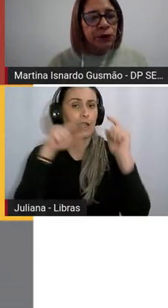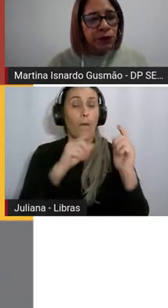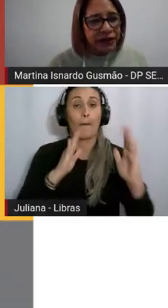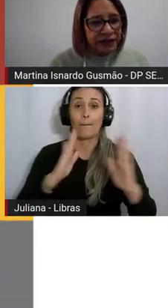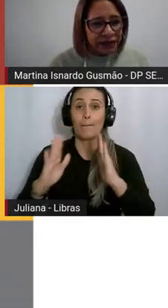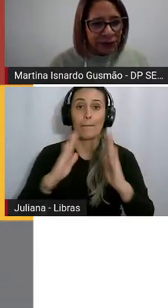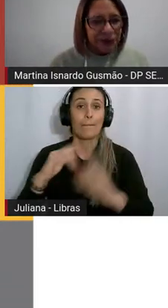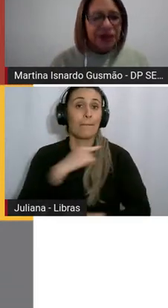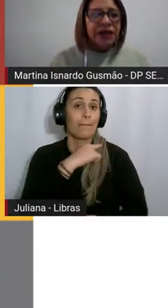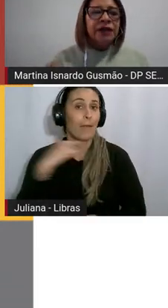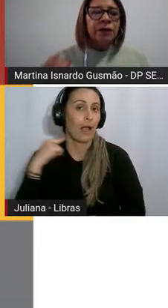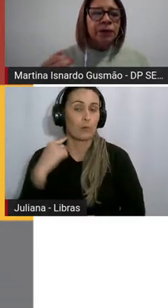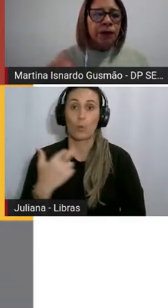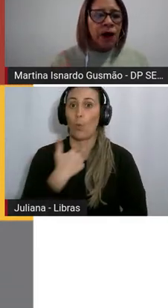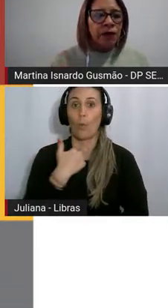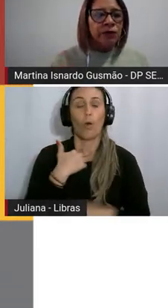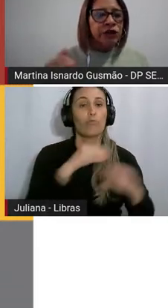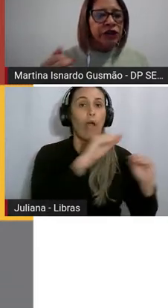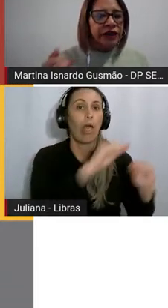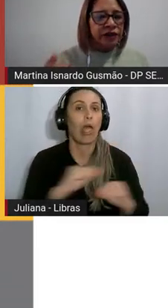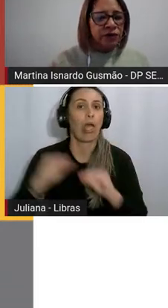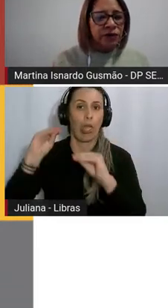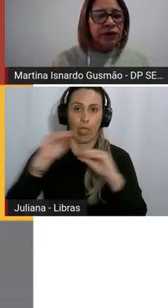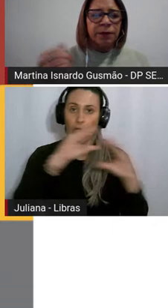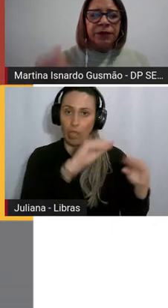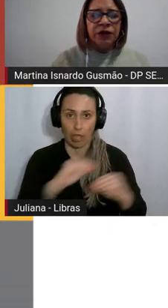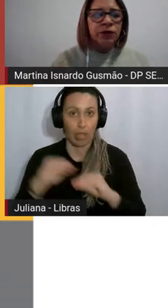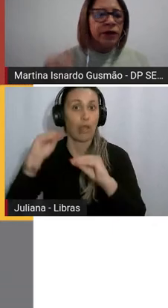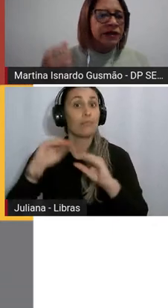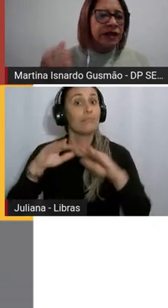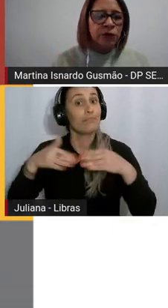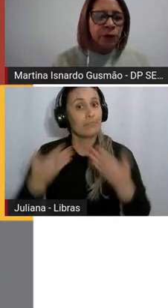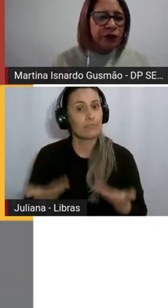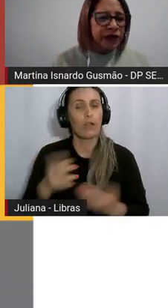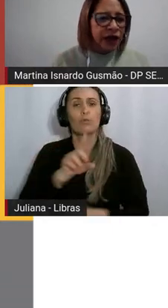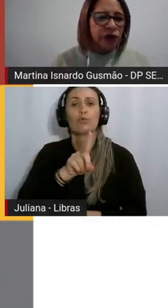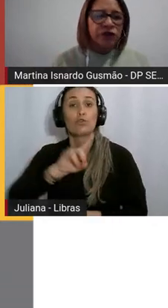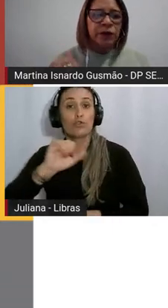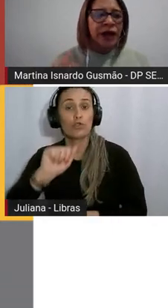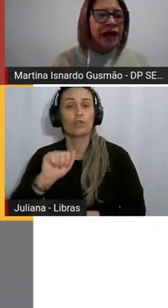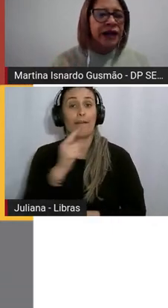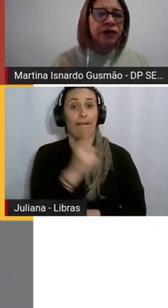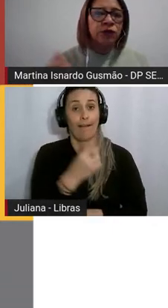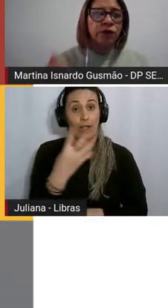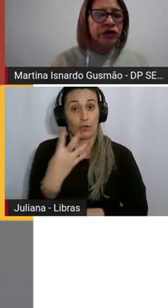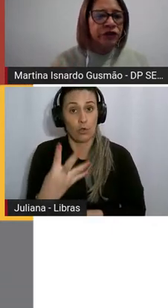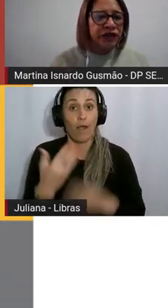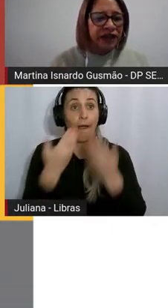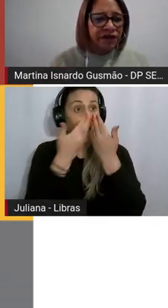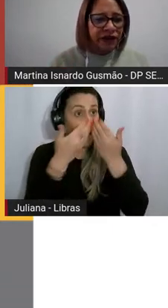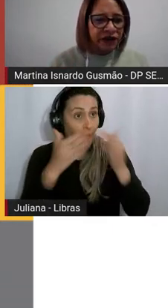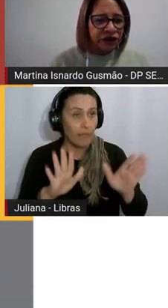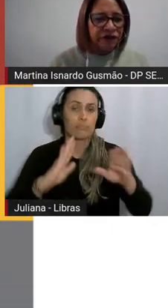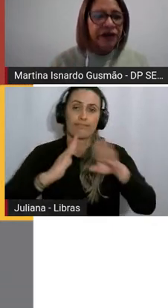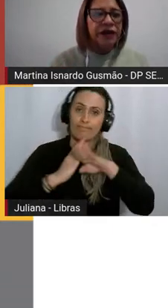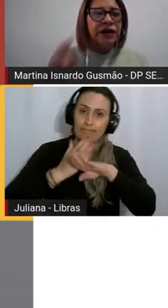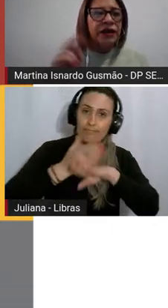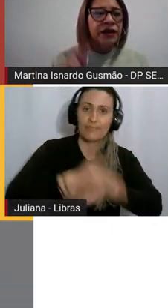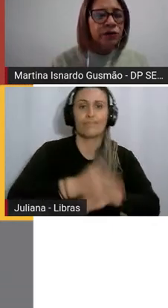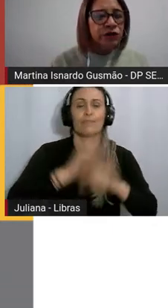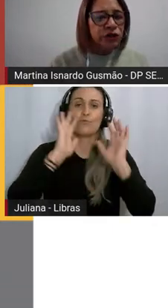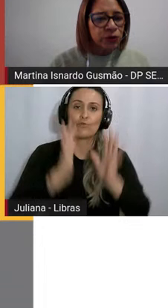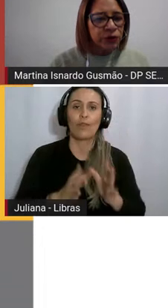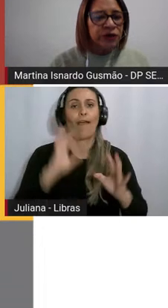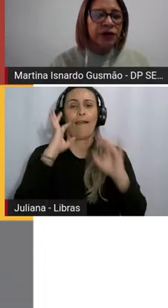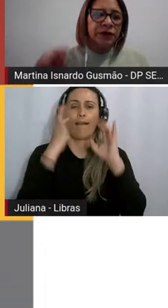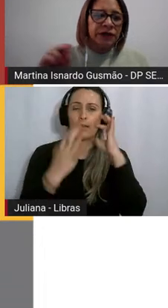prorrogação. Então, logo no dia 14, abril, acesse um portal, já vão lá, resolvam a atividade avaliativa e